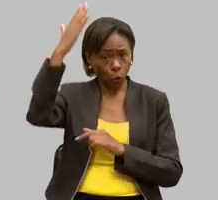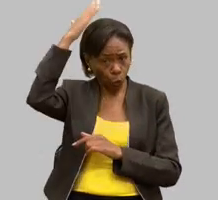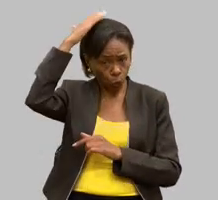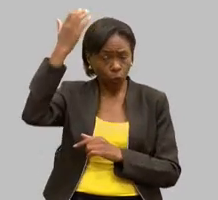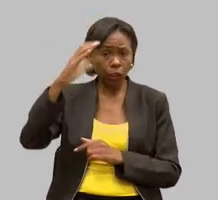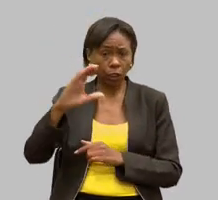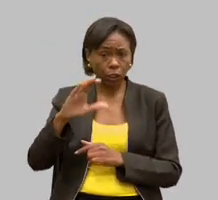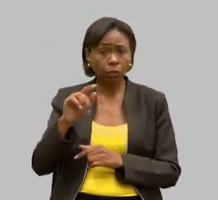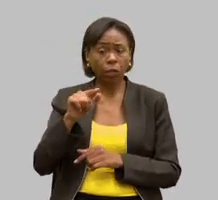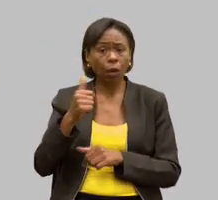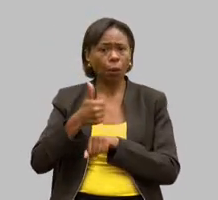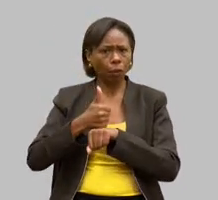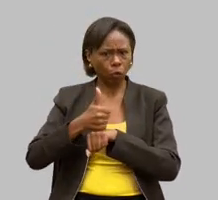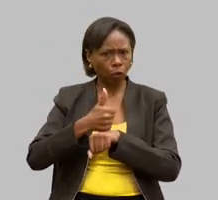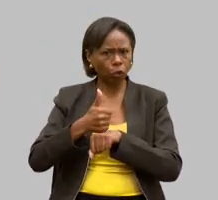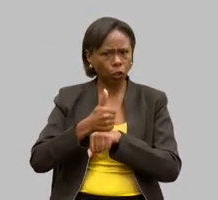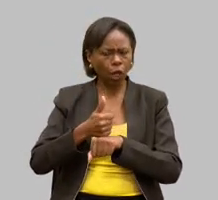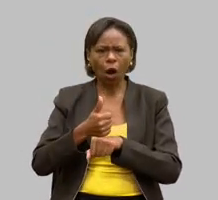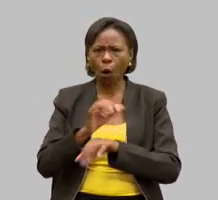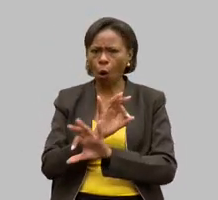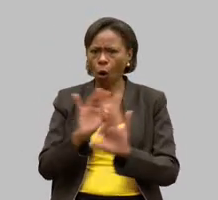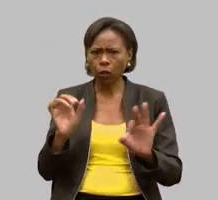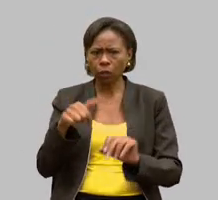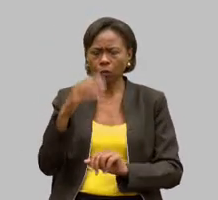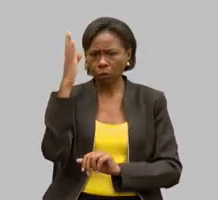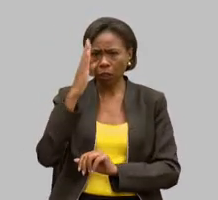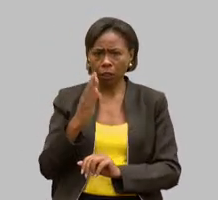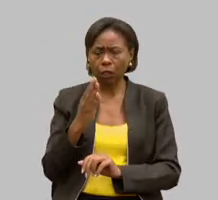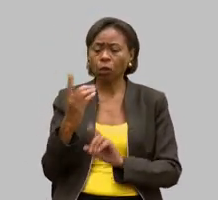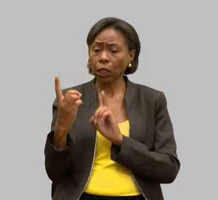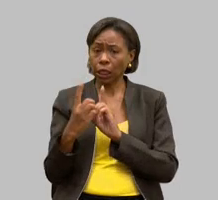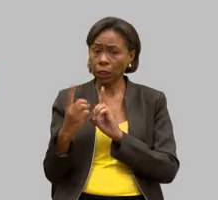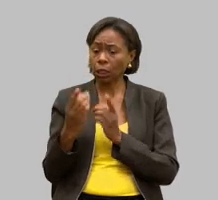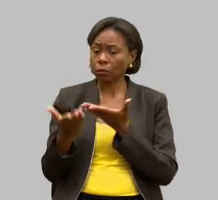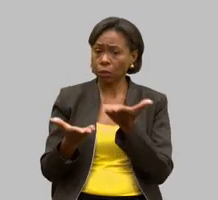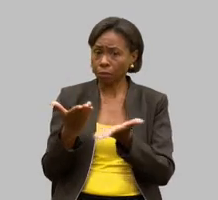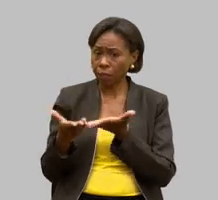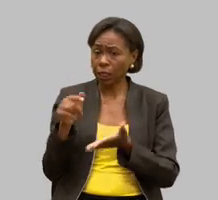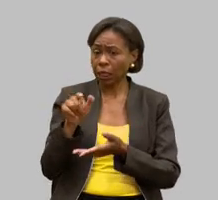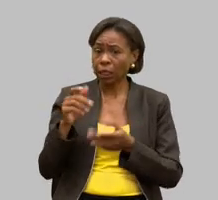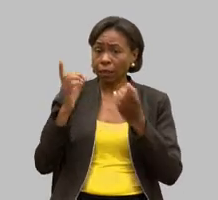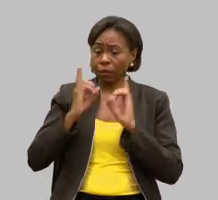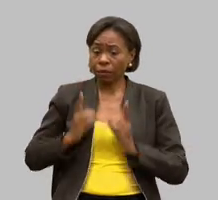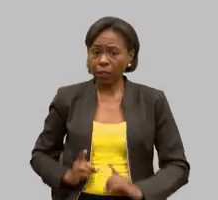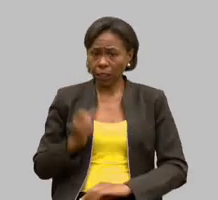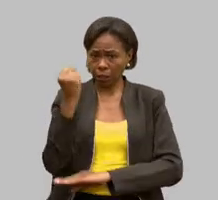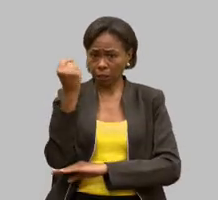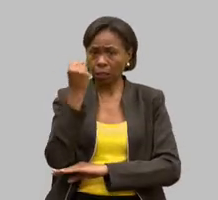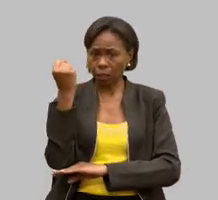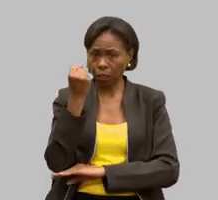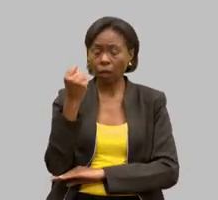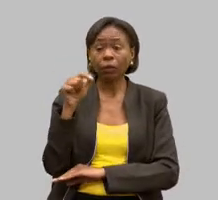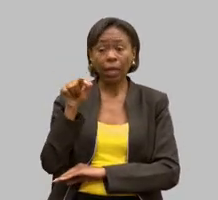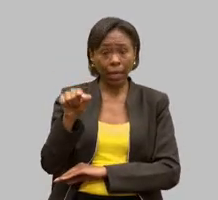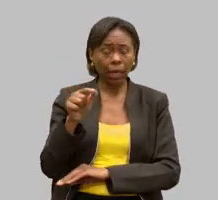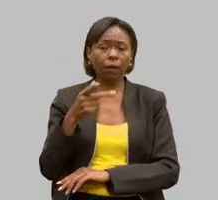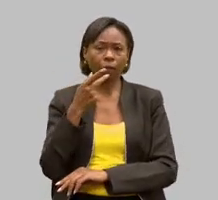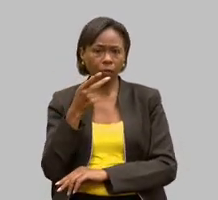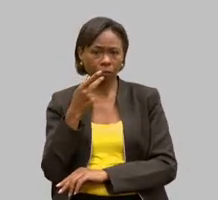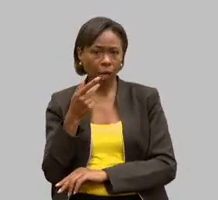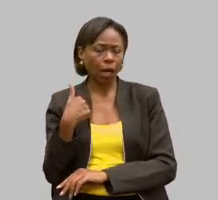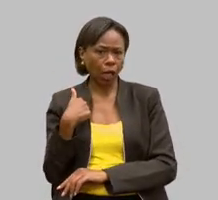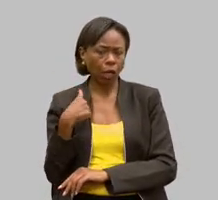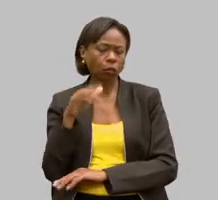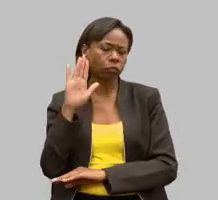ícones no Brasil hoje ao atendimento dessas pessoas graves então quando ele fala e eu tive a oportunidade de escutar